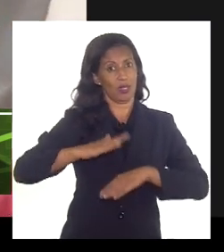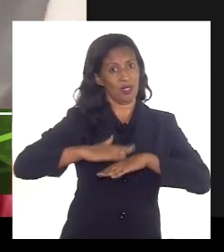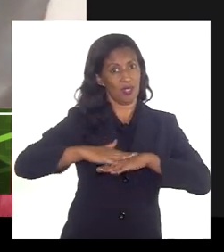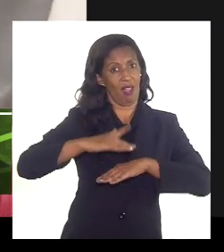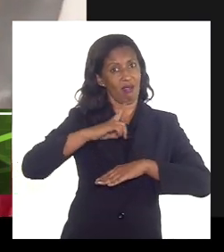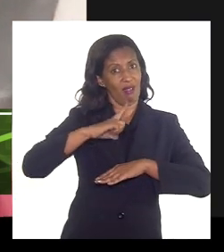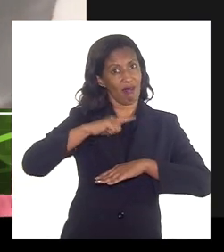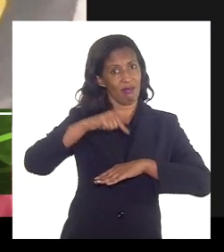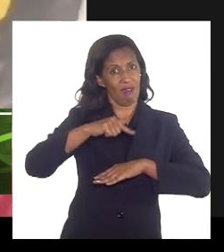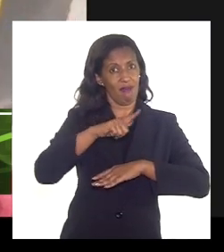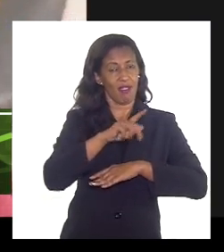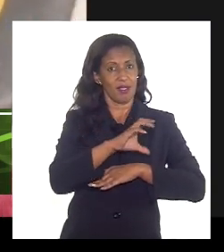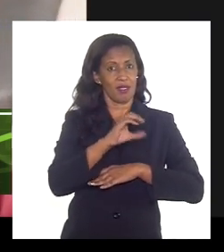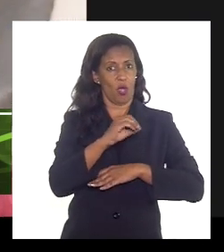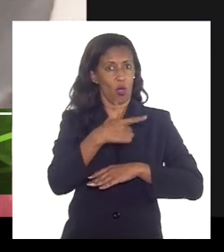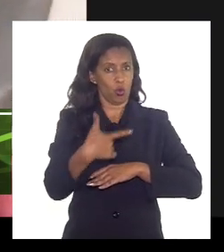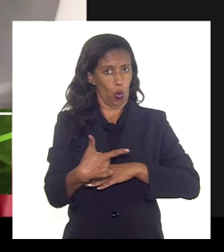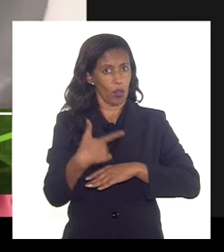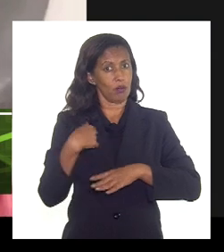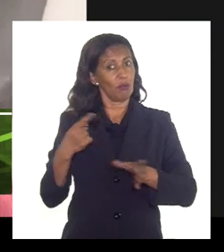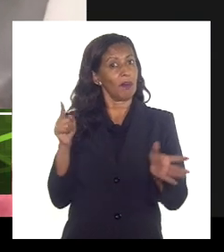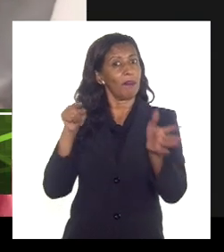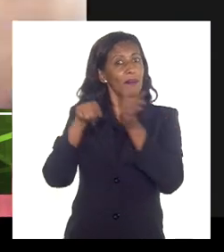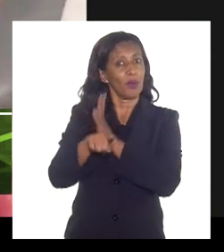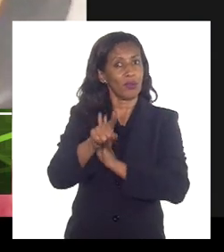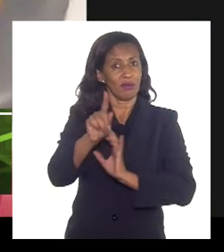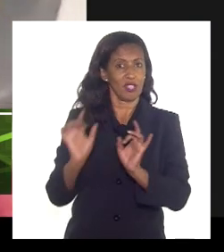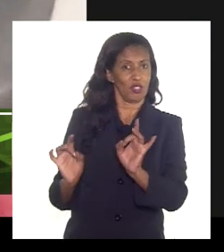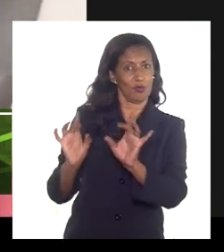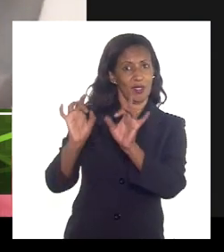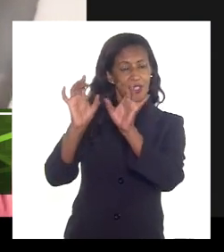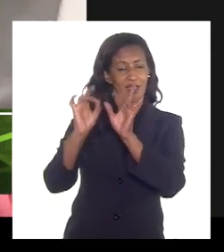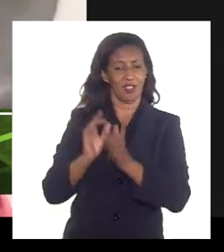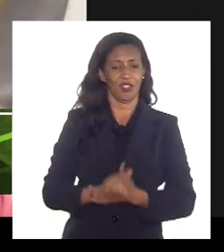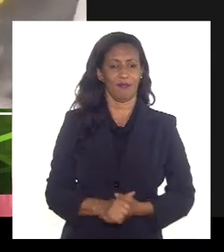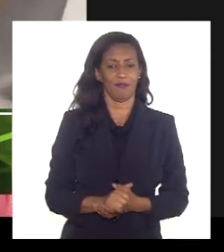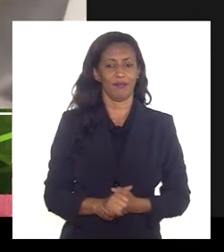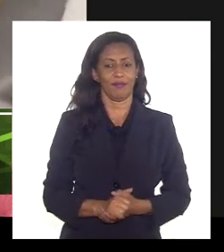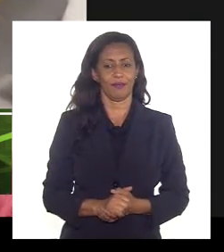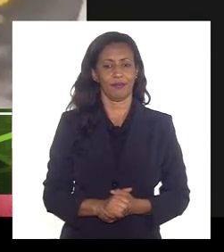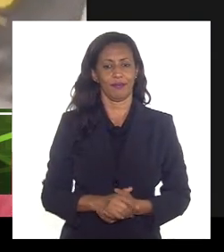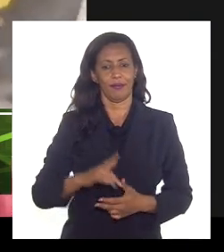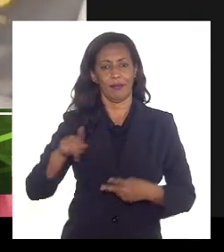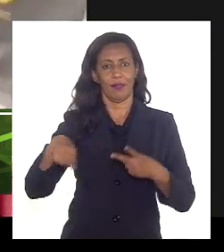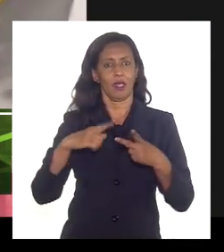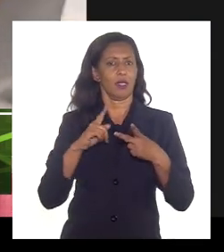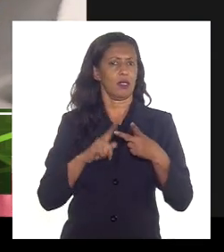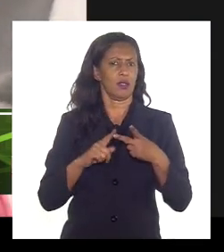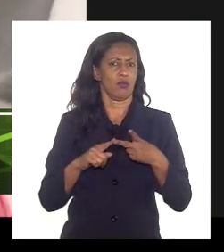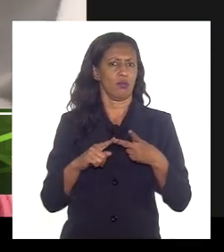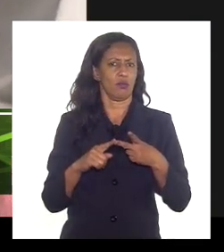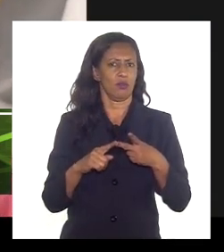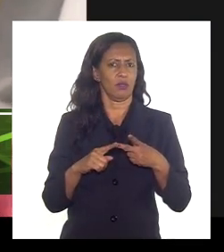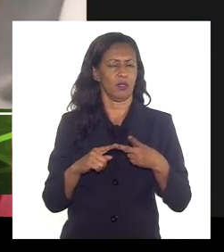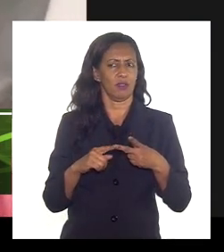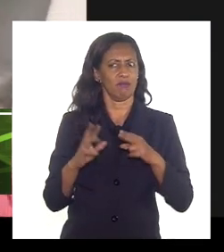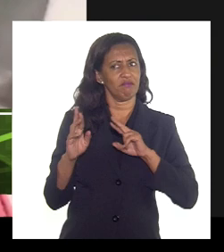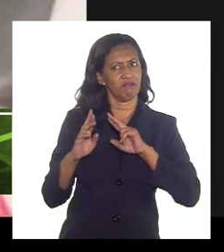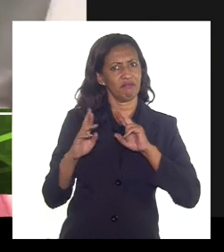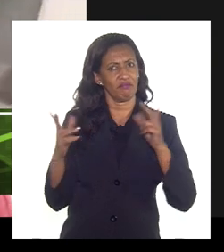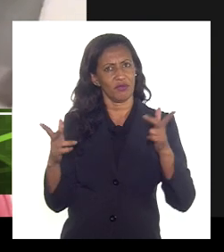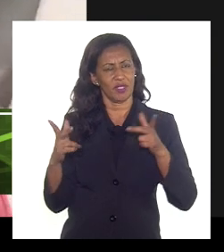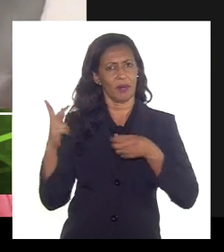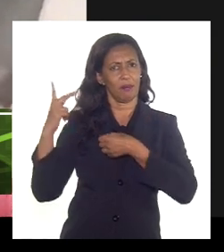premissa com o especialista da Petrobras segundo ponto existe uma divergência da Petrobras na questão